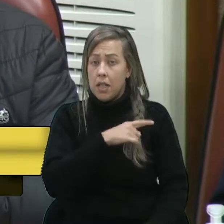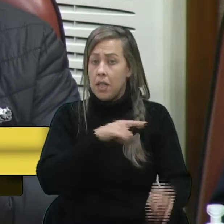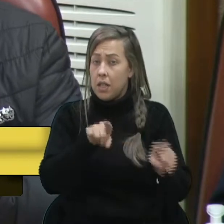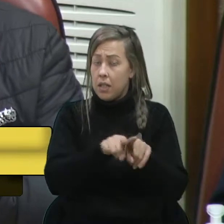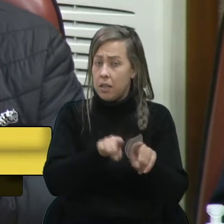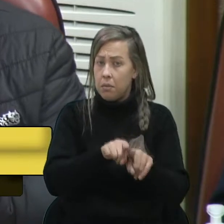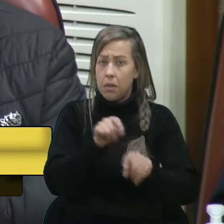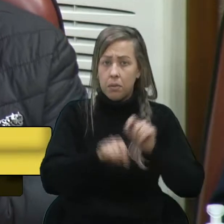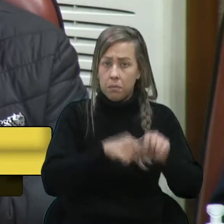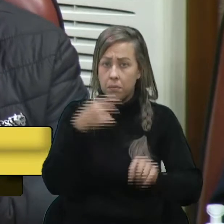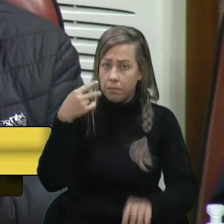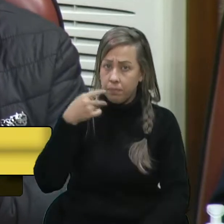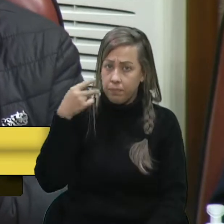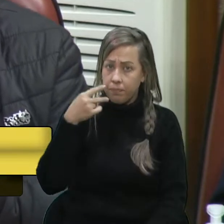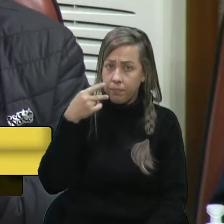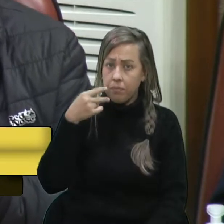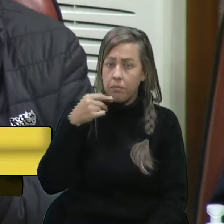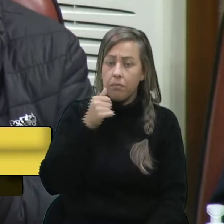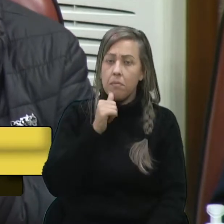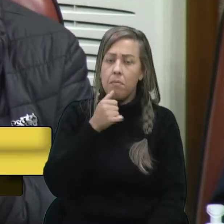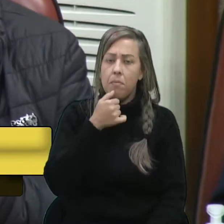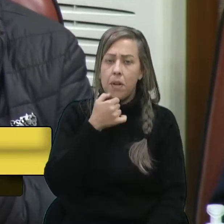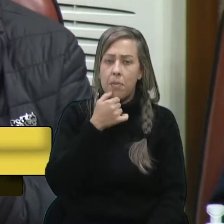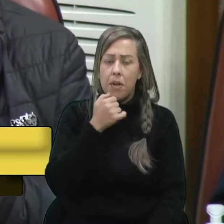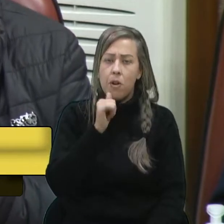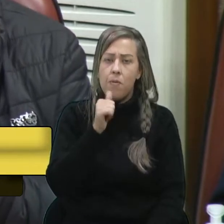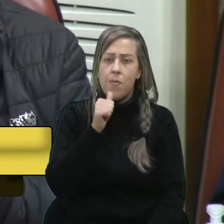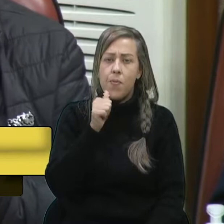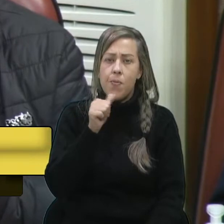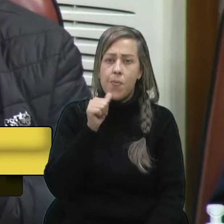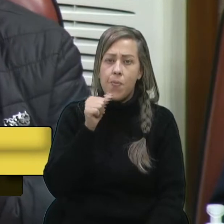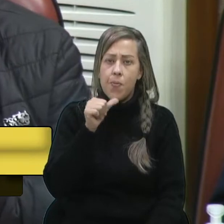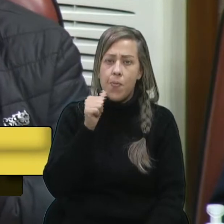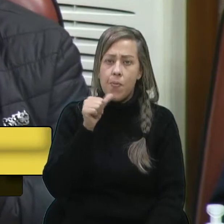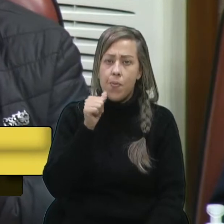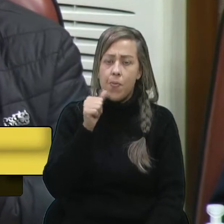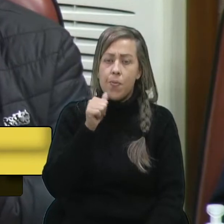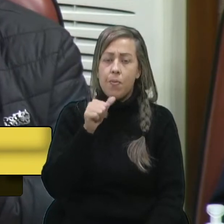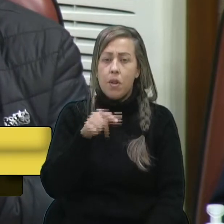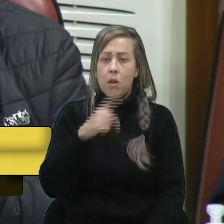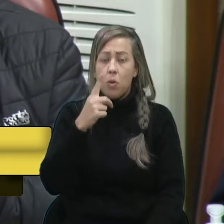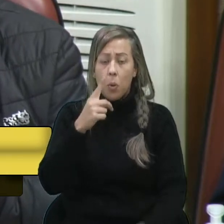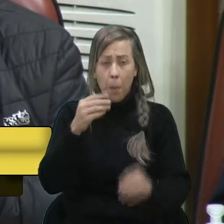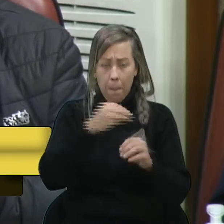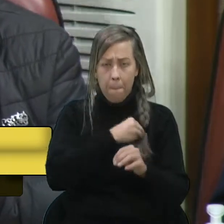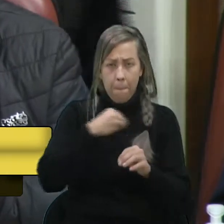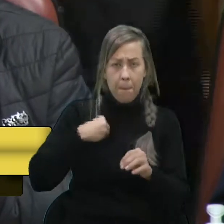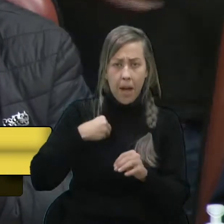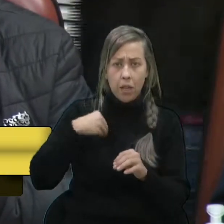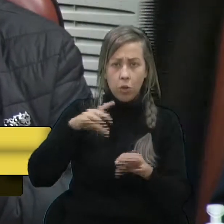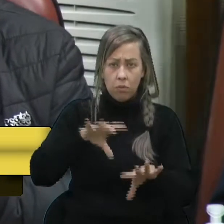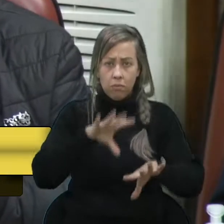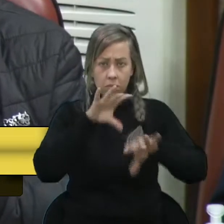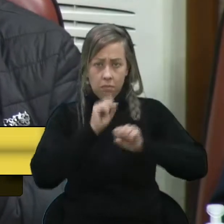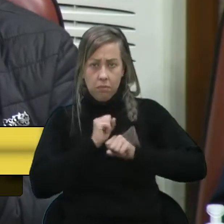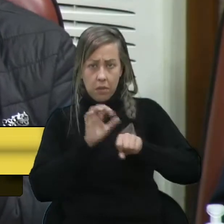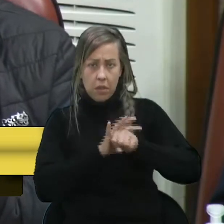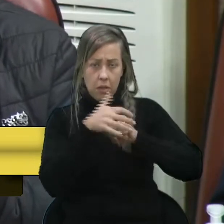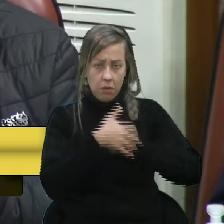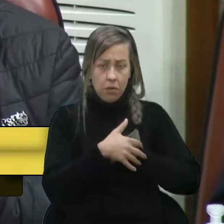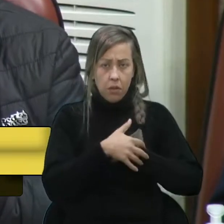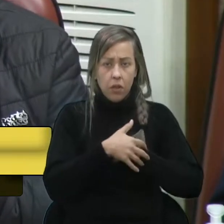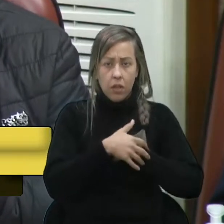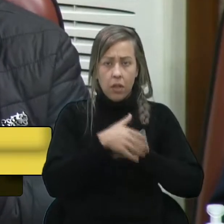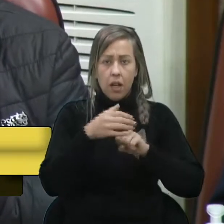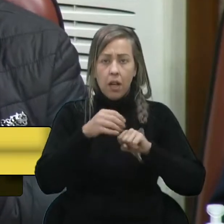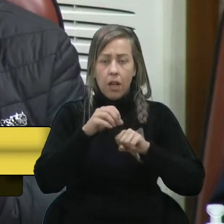vereador Marcon. Quando um médico é infectado e acaba